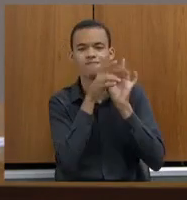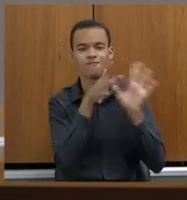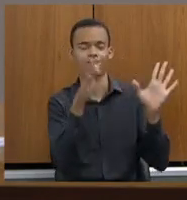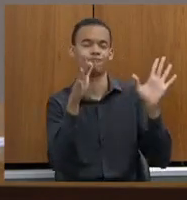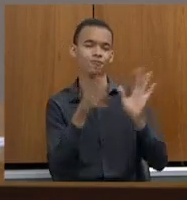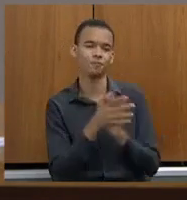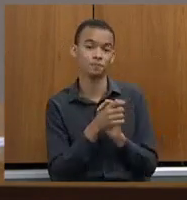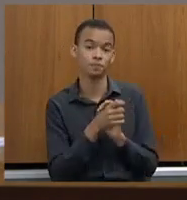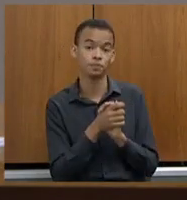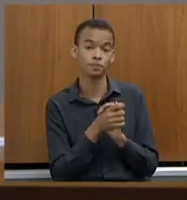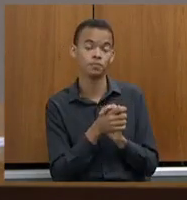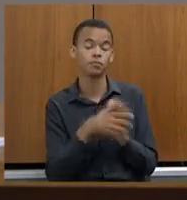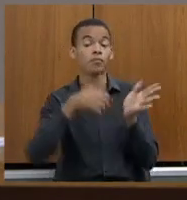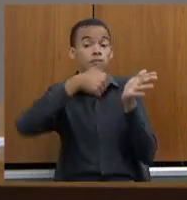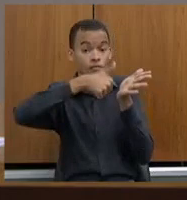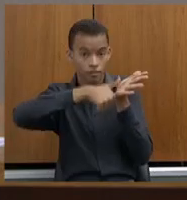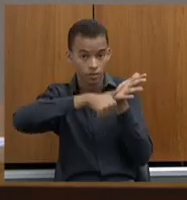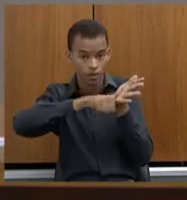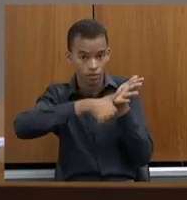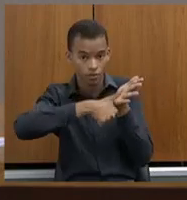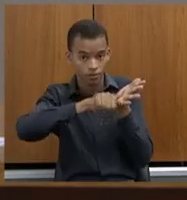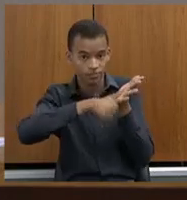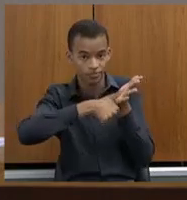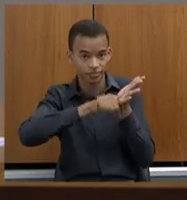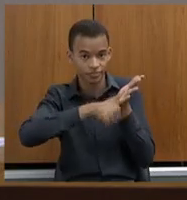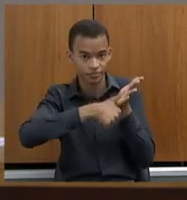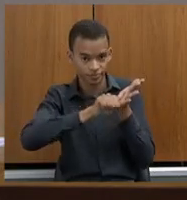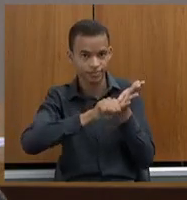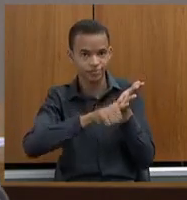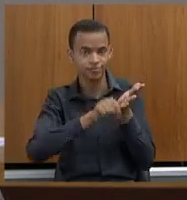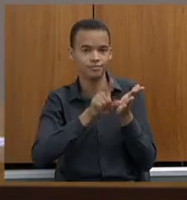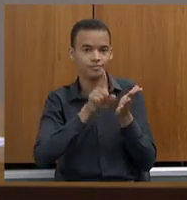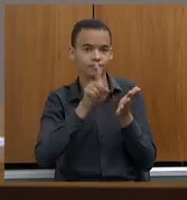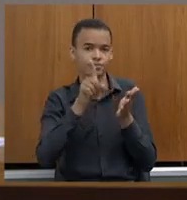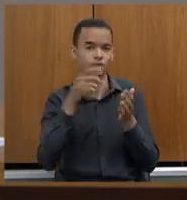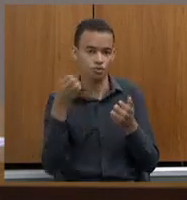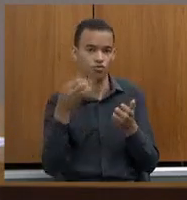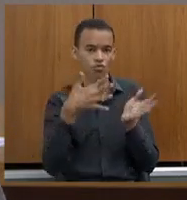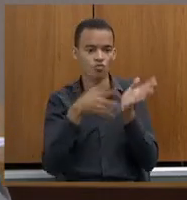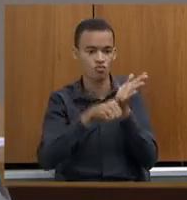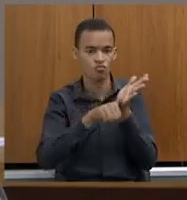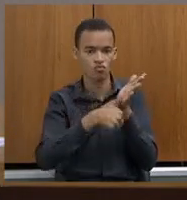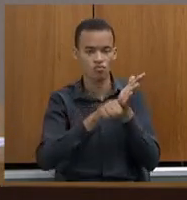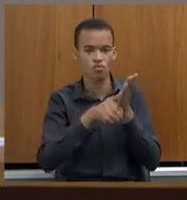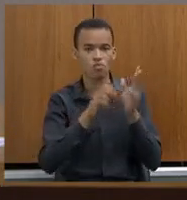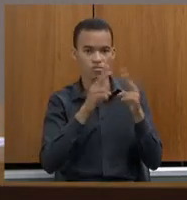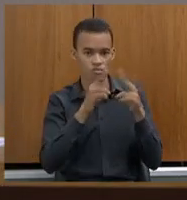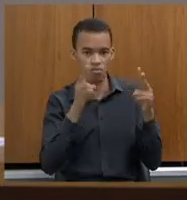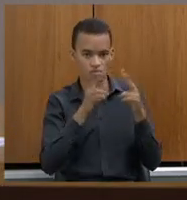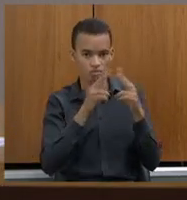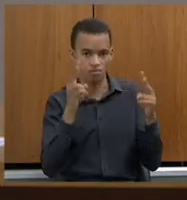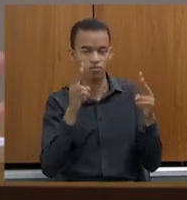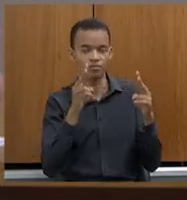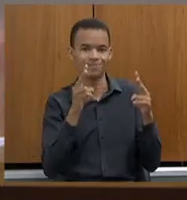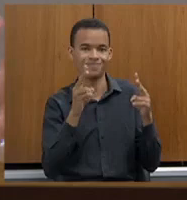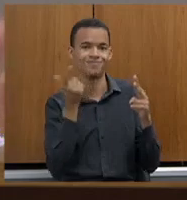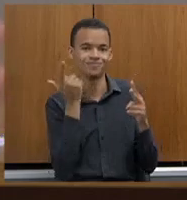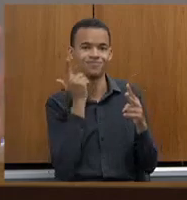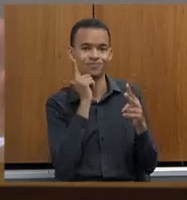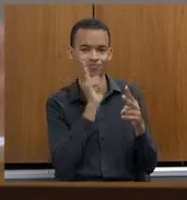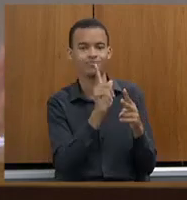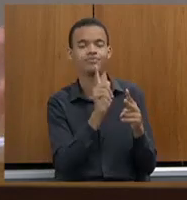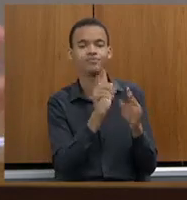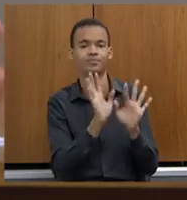RG Express, quero dizer que, primeiro, esse modelo novo, esse modelo